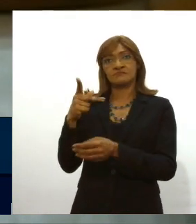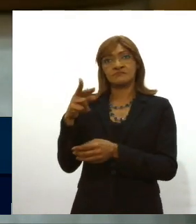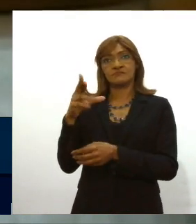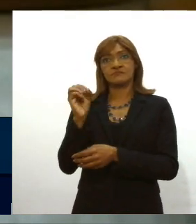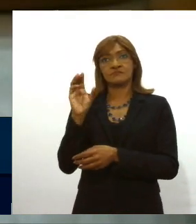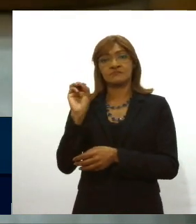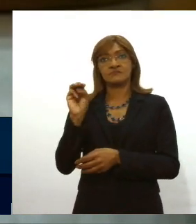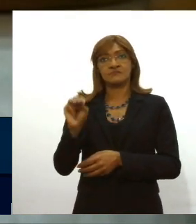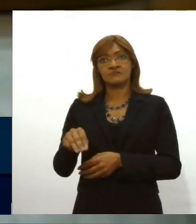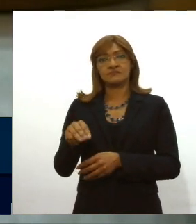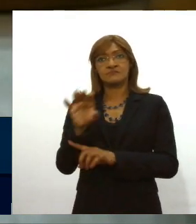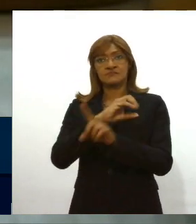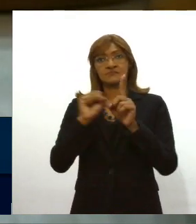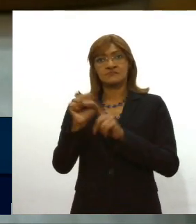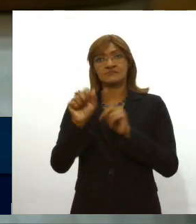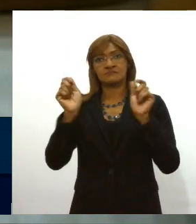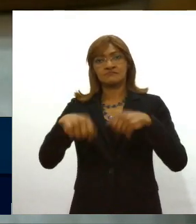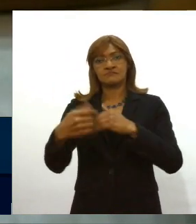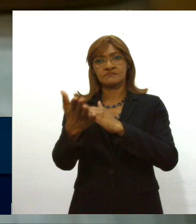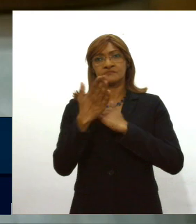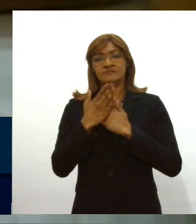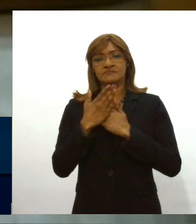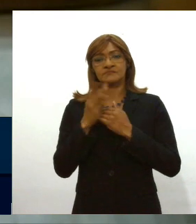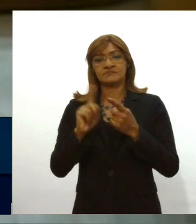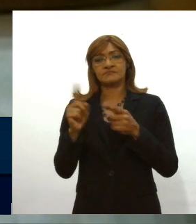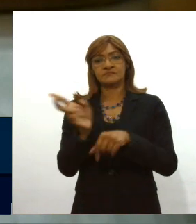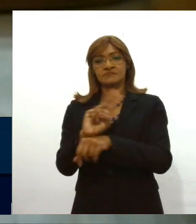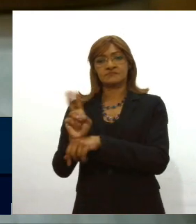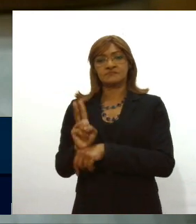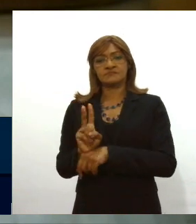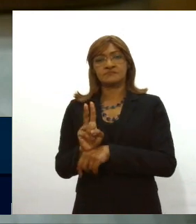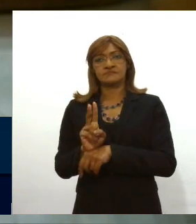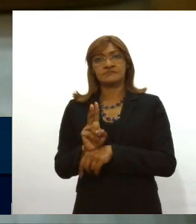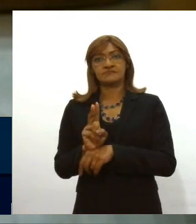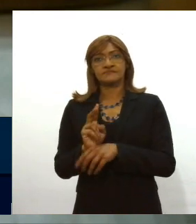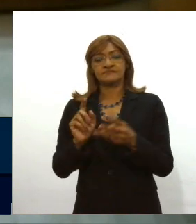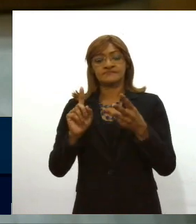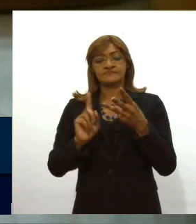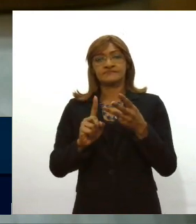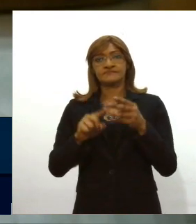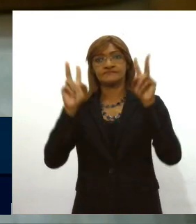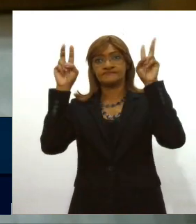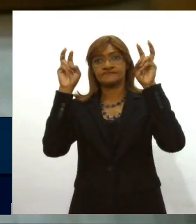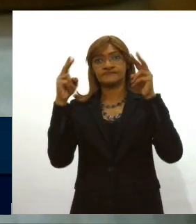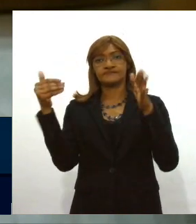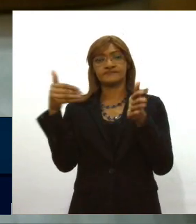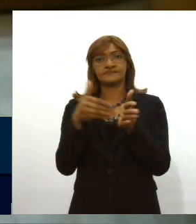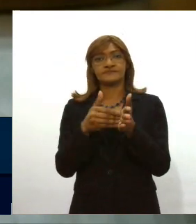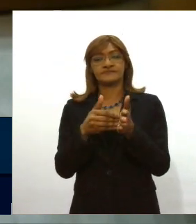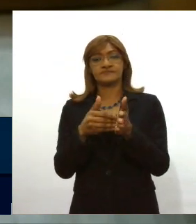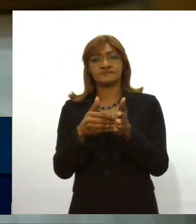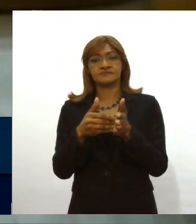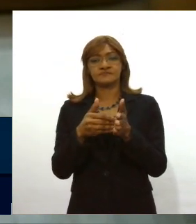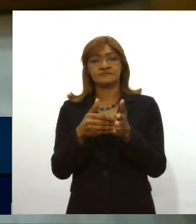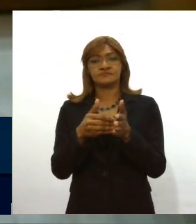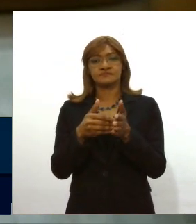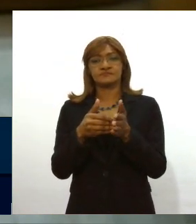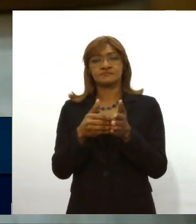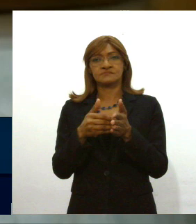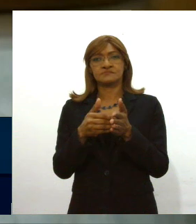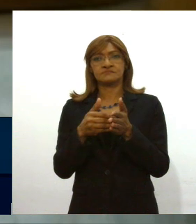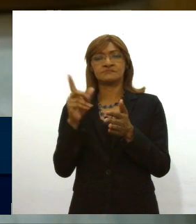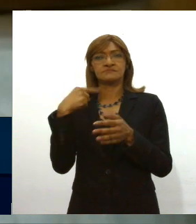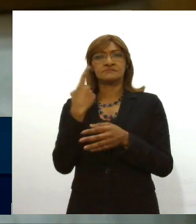a população também nos ajude a fazer essa fiscalização último tema seu presidente que eu quero abordar o de hoje é uma reflexão